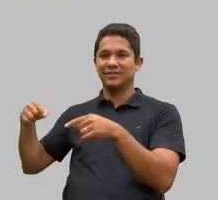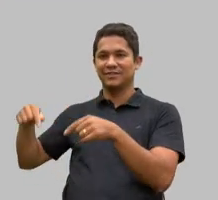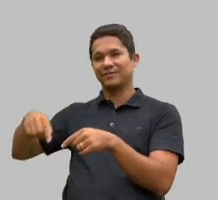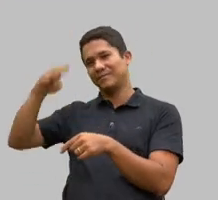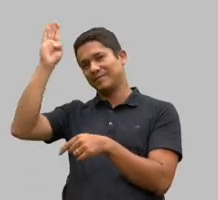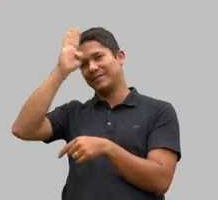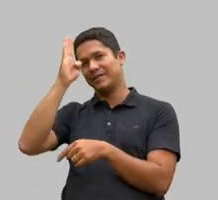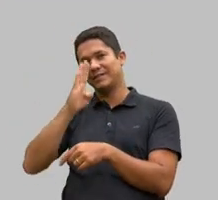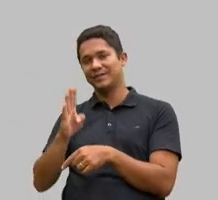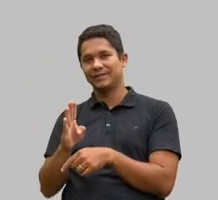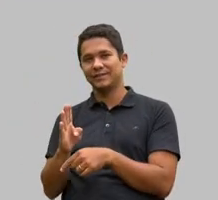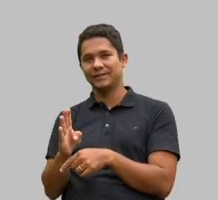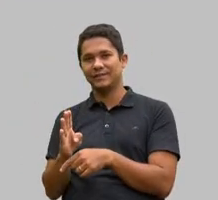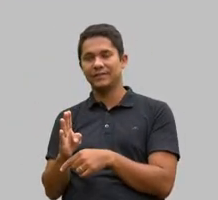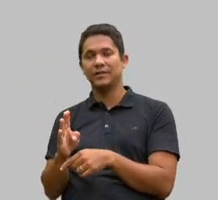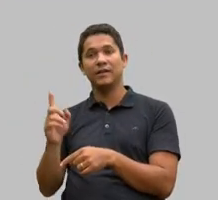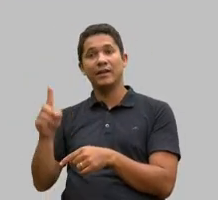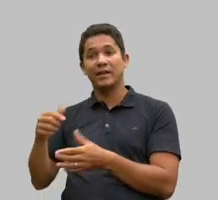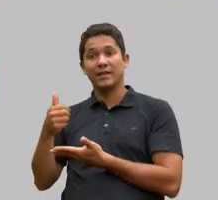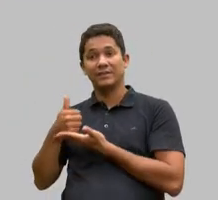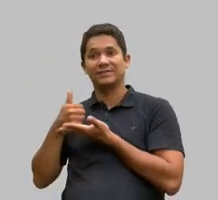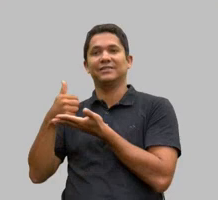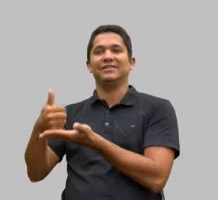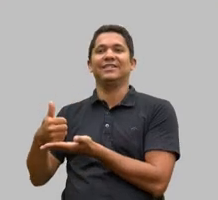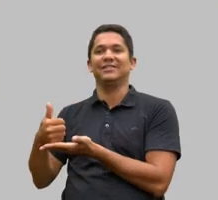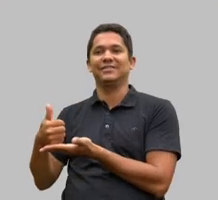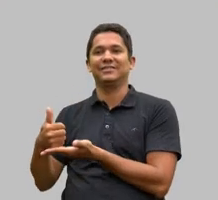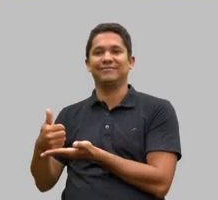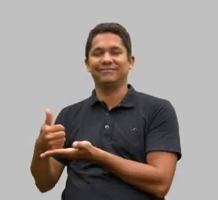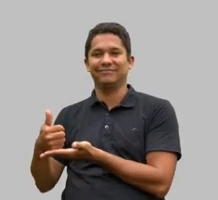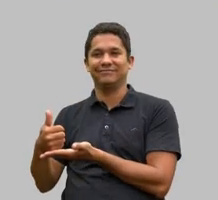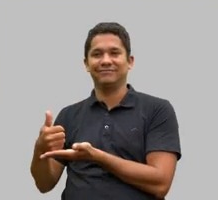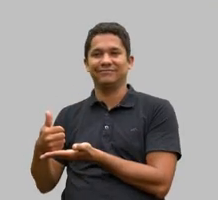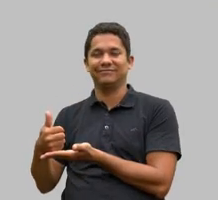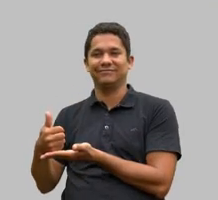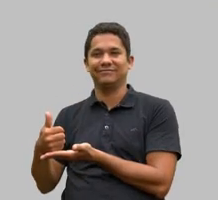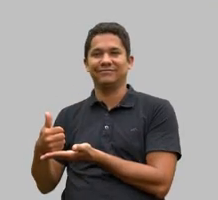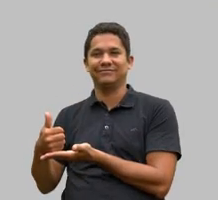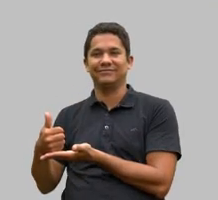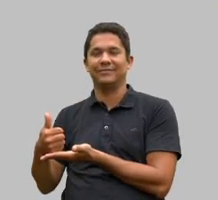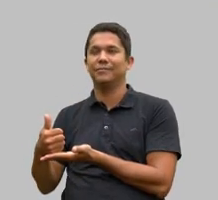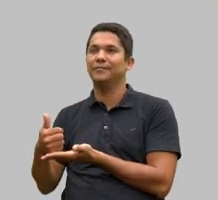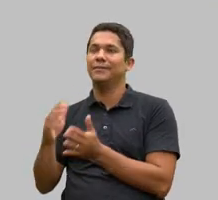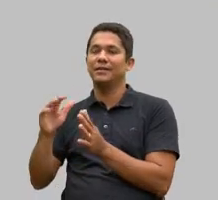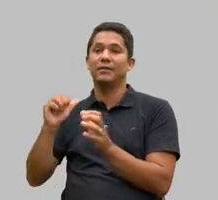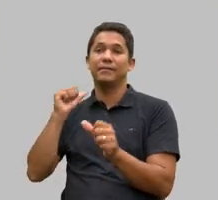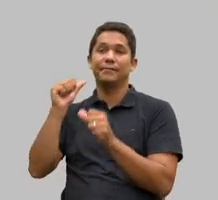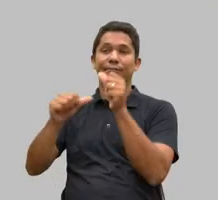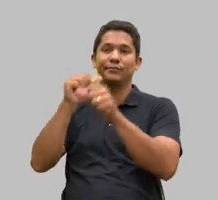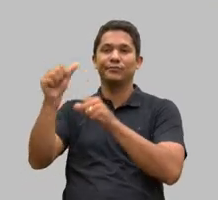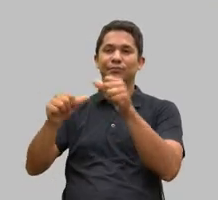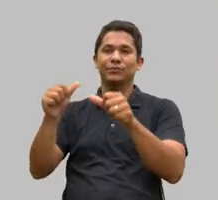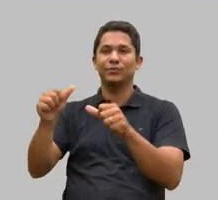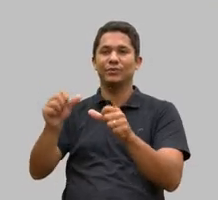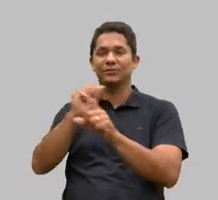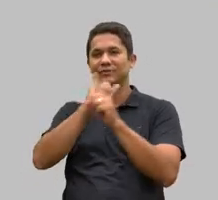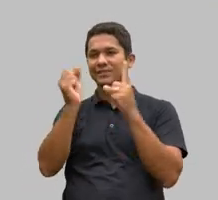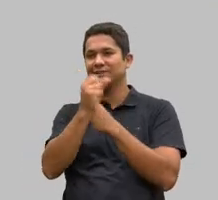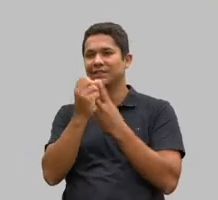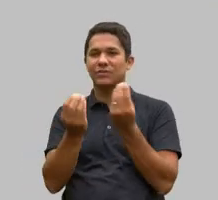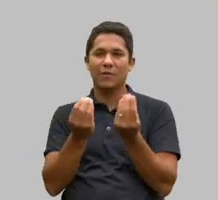extremamente assistencialista e não foi capaz de mover a realidade social como ela é,